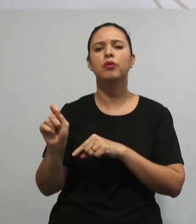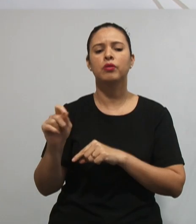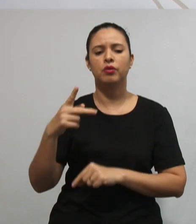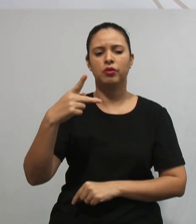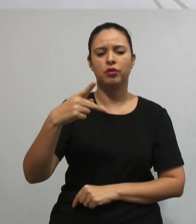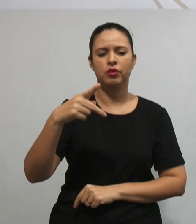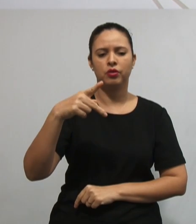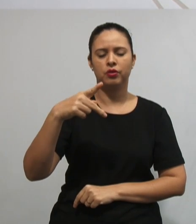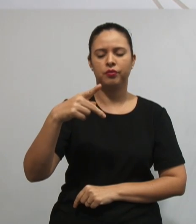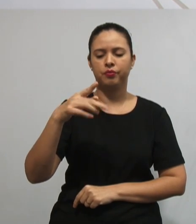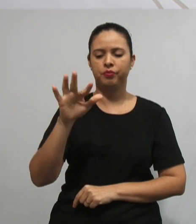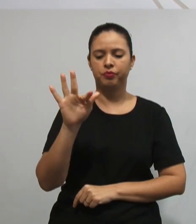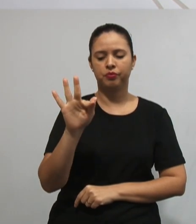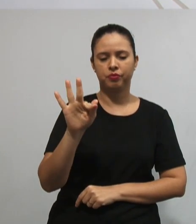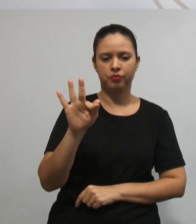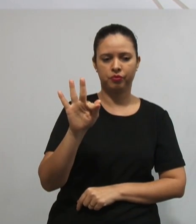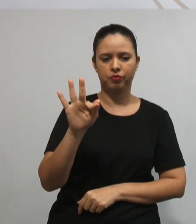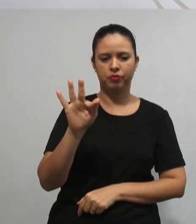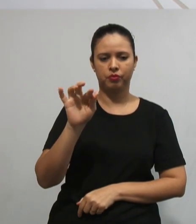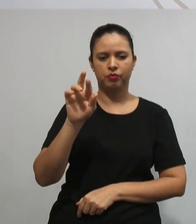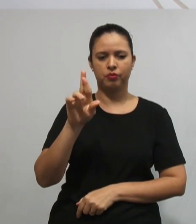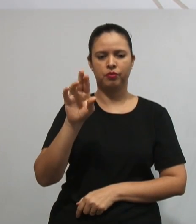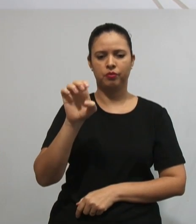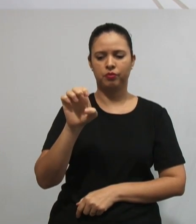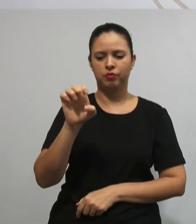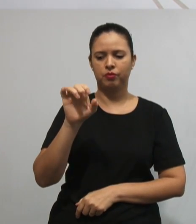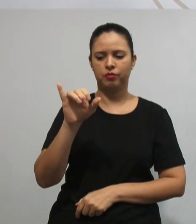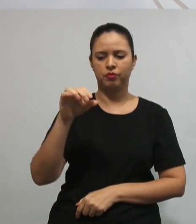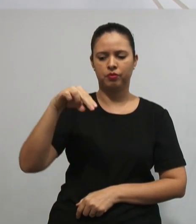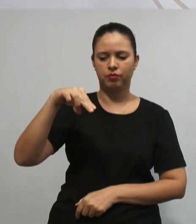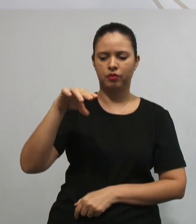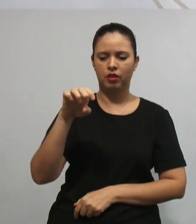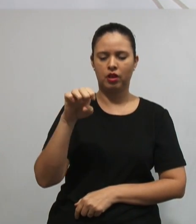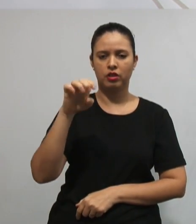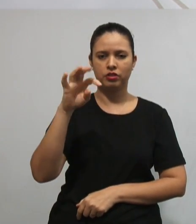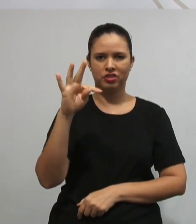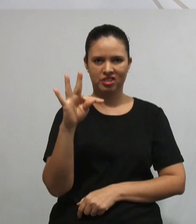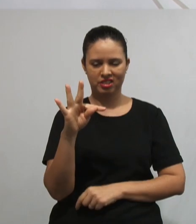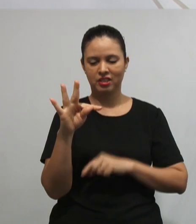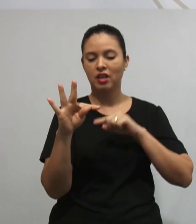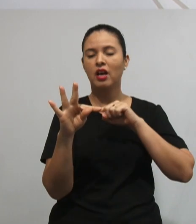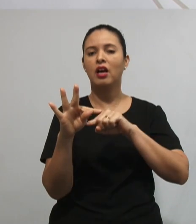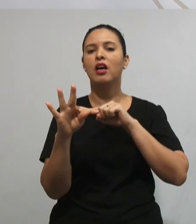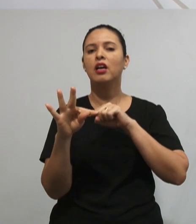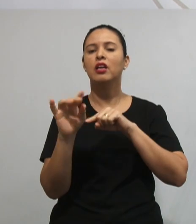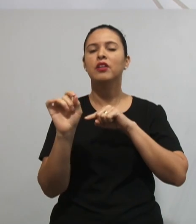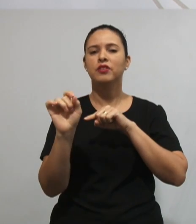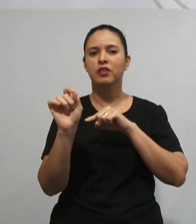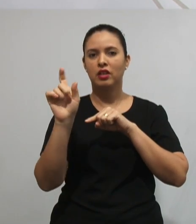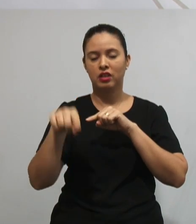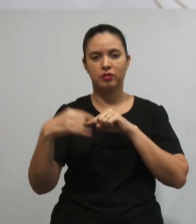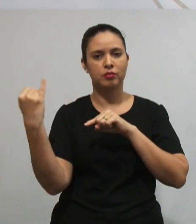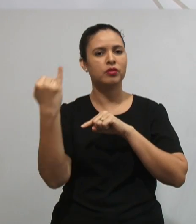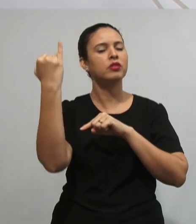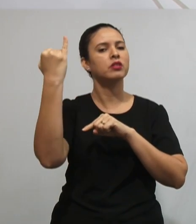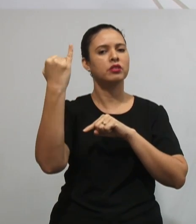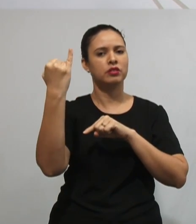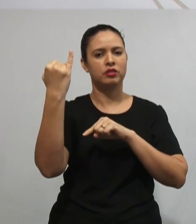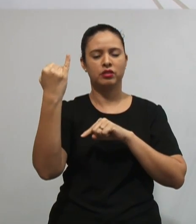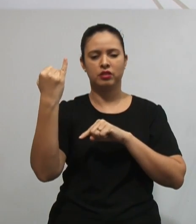As ideias do Frenet ficaram conhecidas como a pedagogia de Frenet.